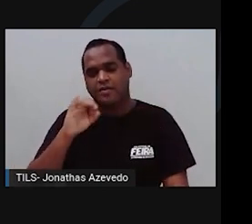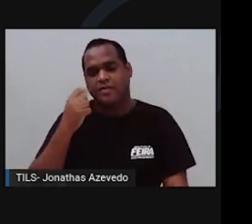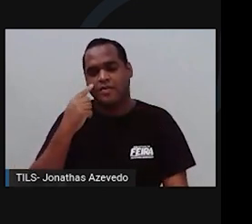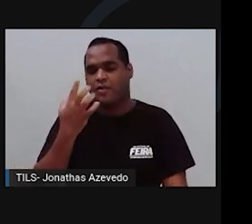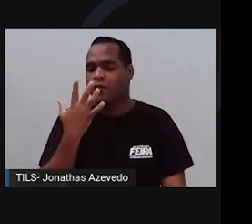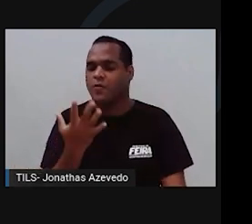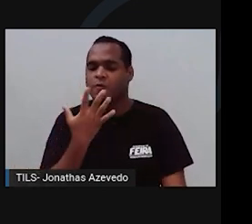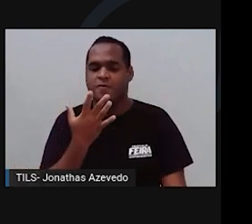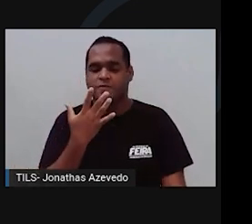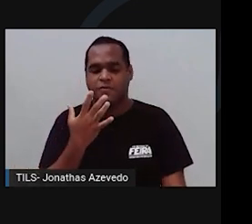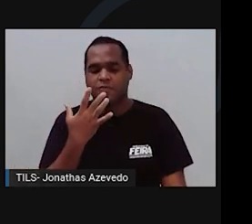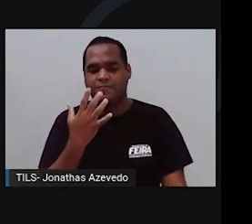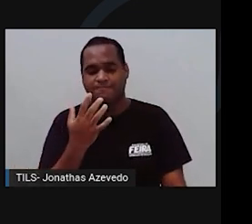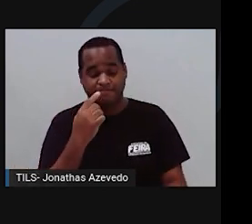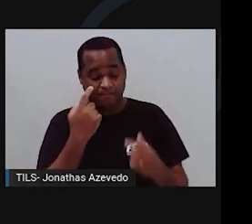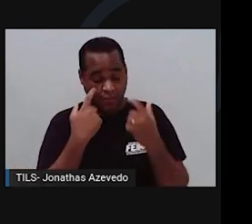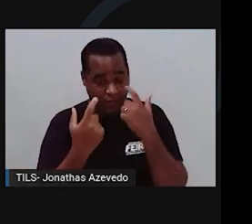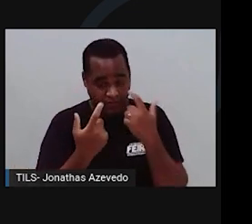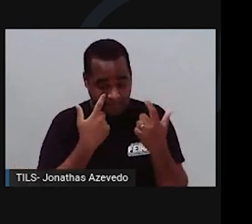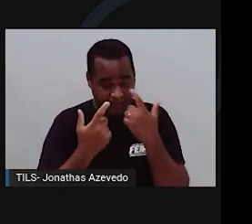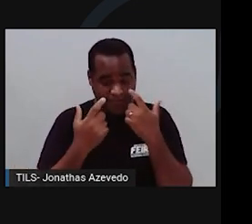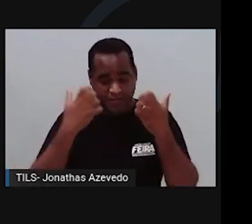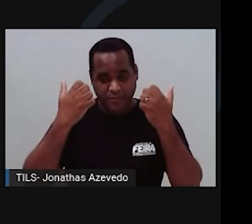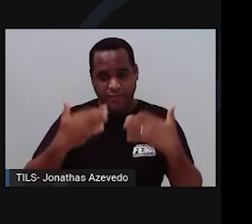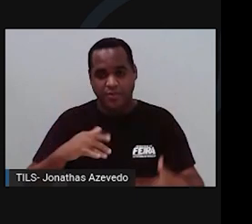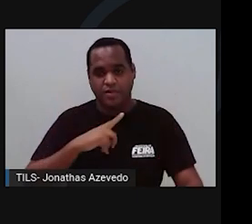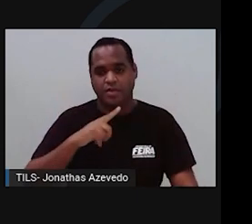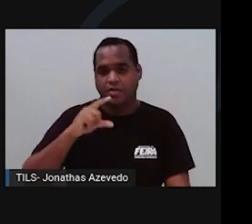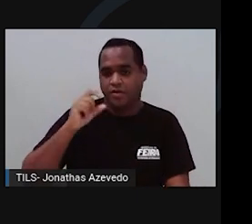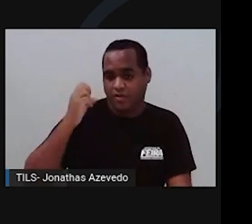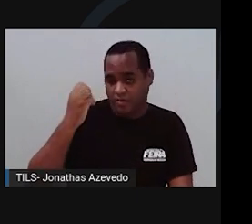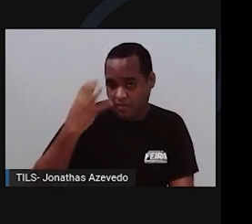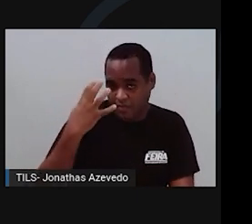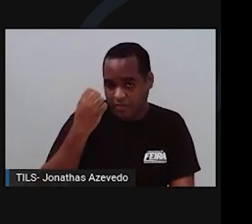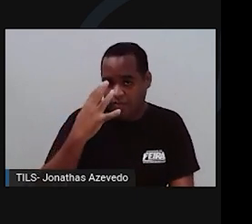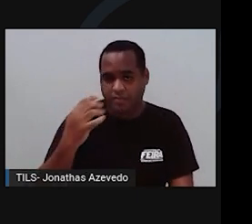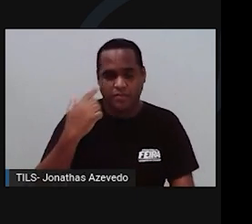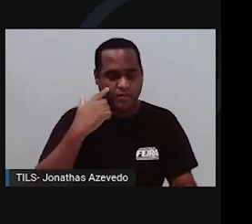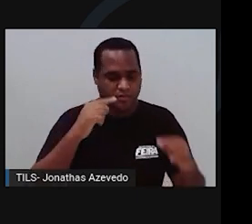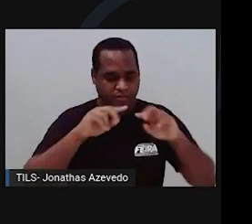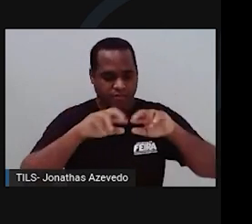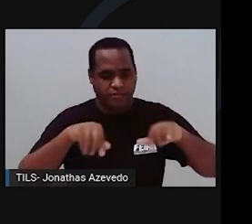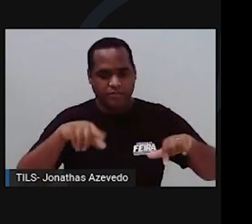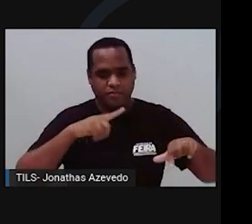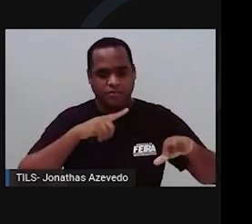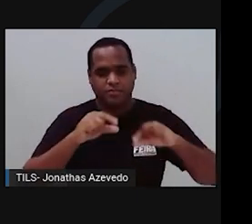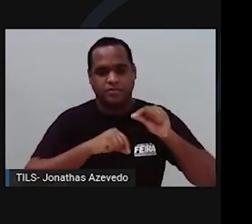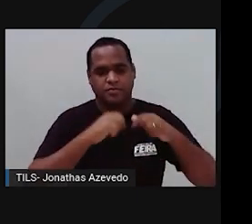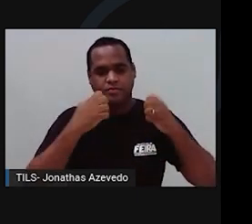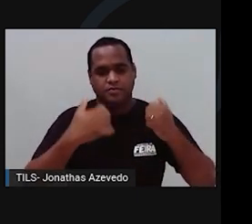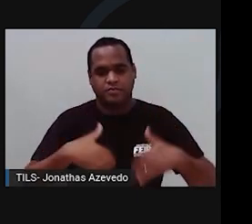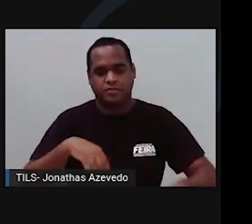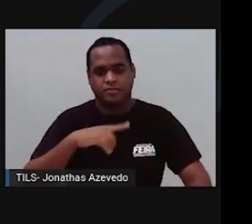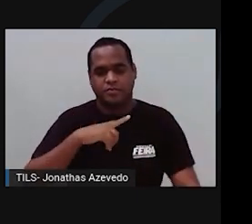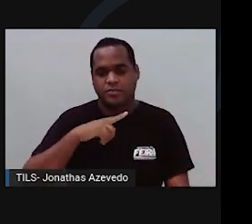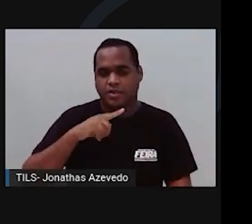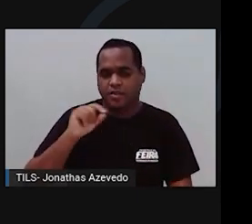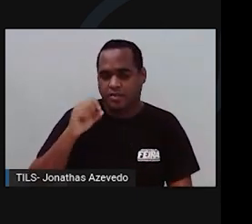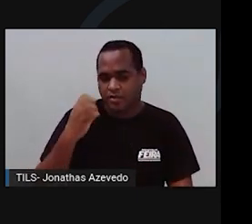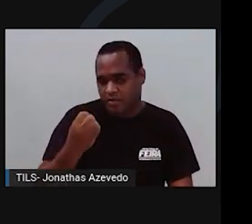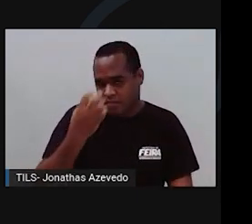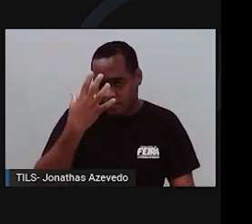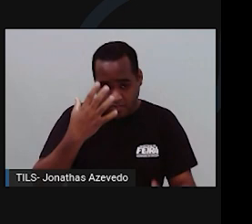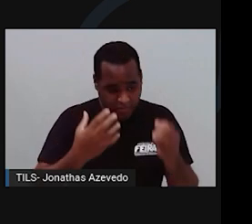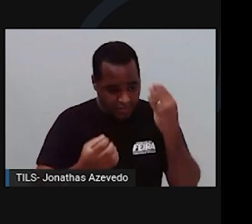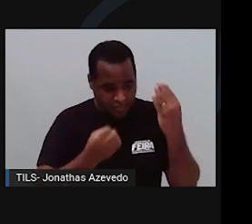funciona como diafragma, que controla a entrada de luz. Esses elementos desempenham importantes papéis para a visão, já que permitem a passagem